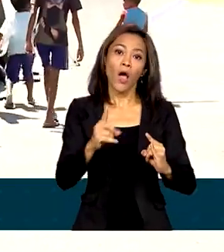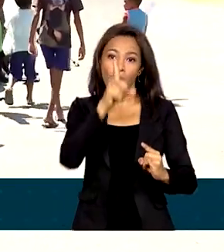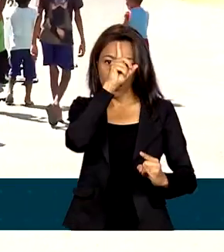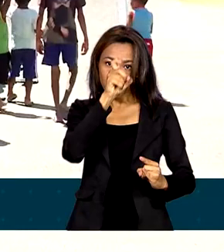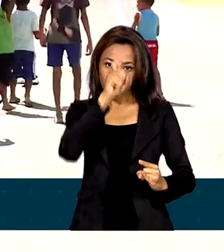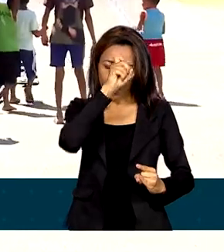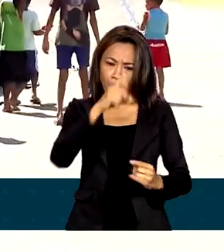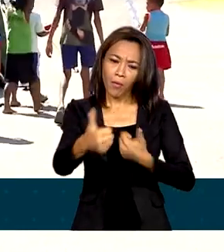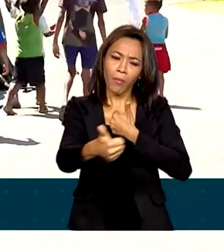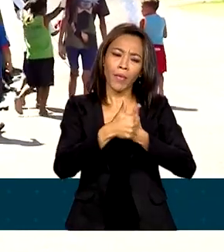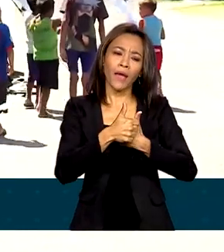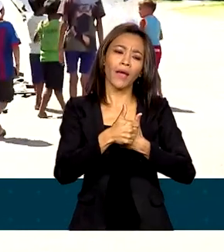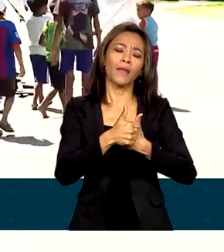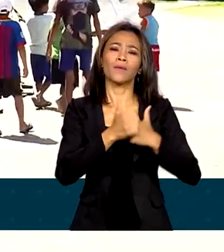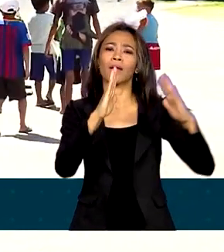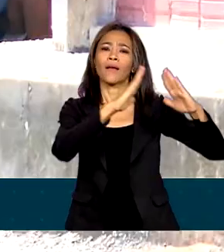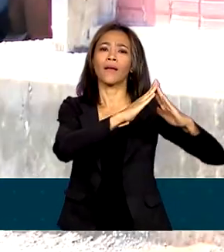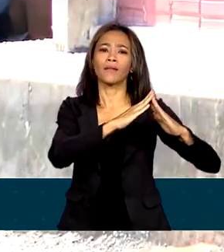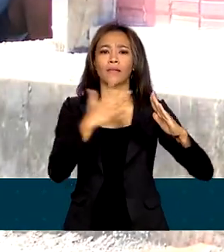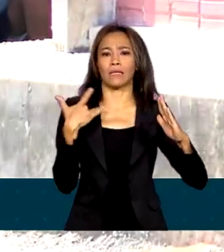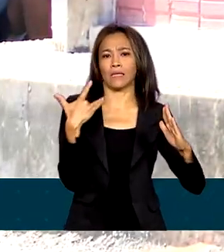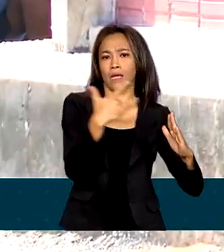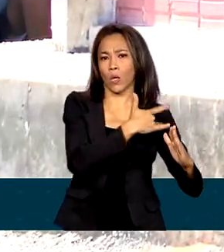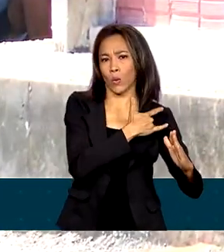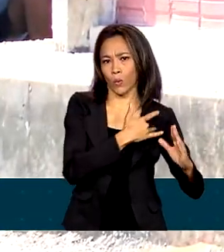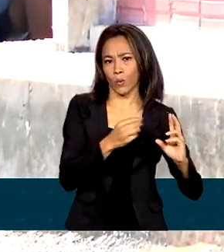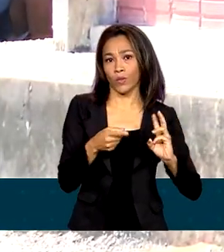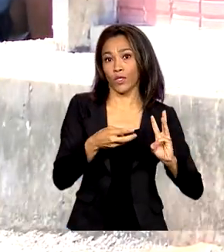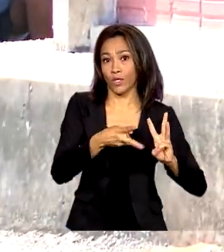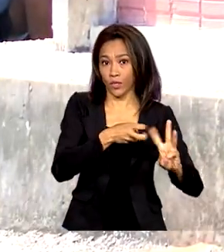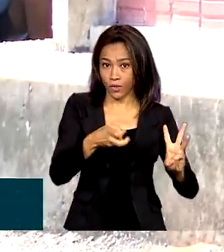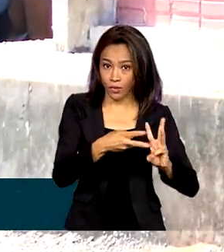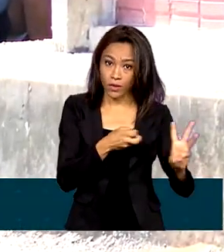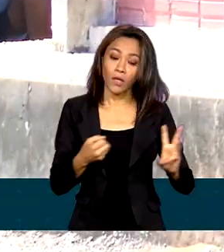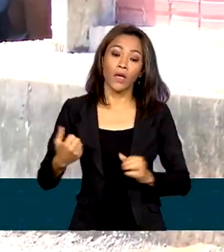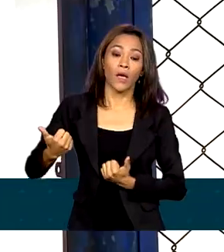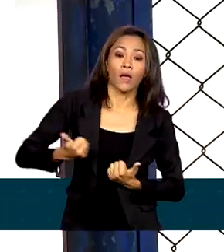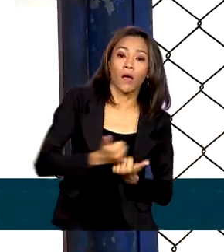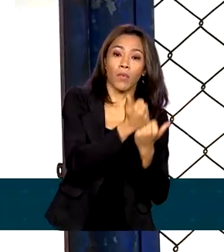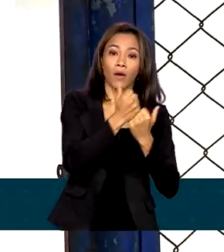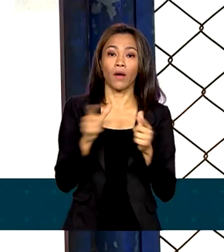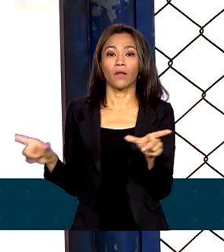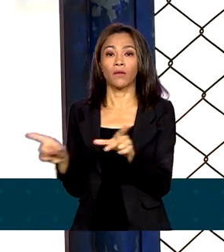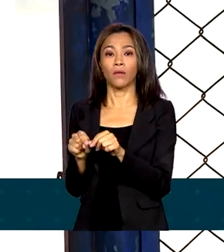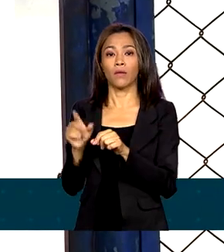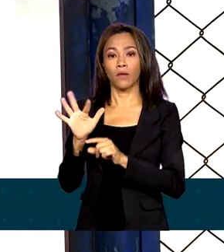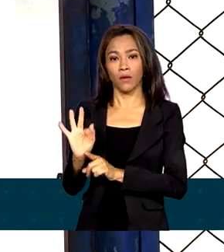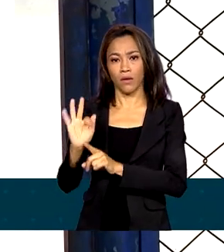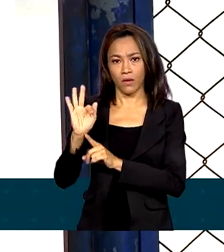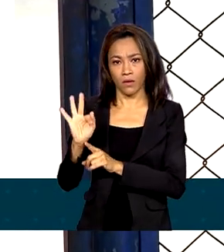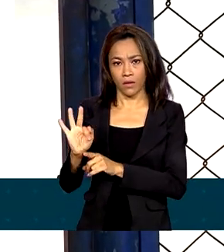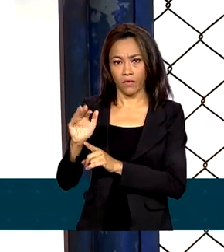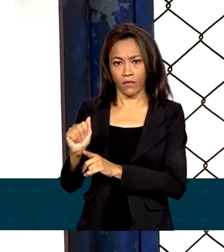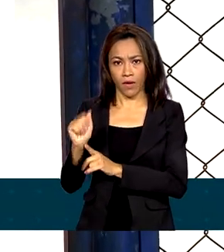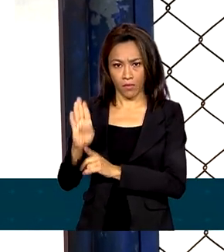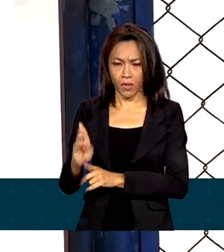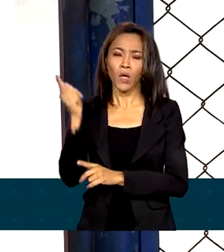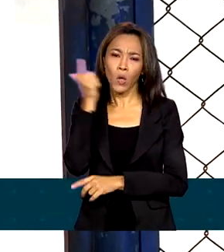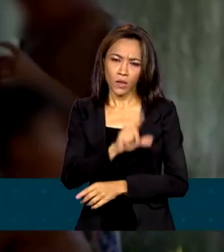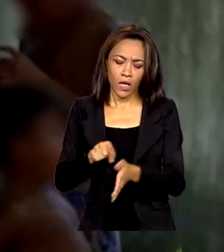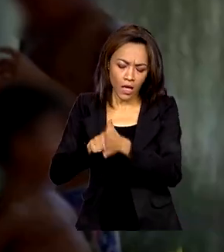Casa de Saúde Indígena, em Boa Vista. Mantido pela Força Aérea Brasileira, tem estrutura para realizar exames